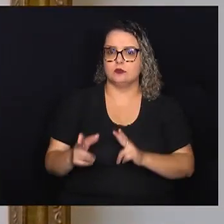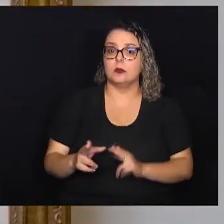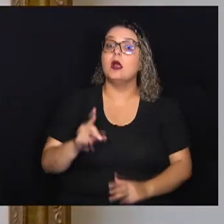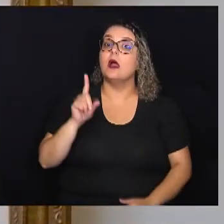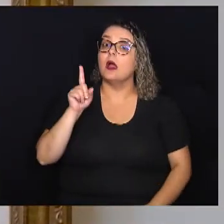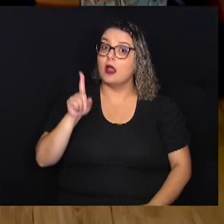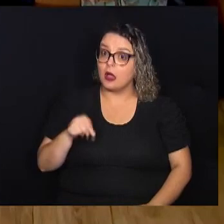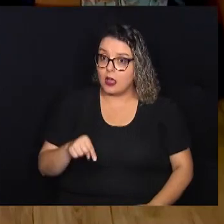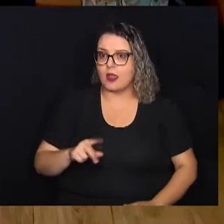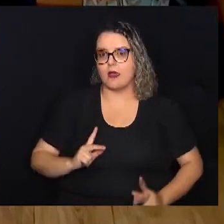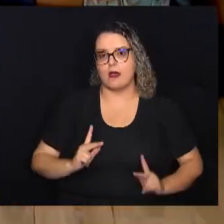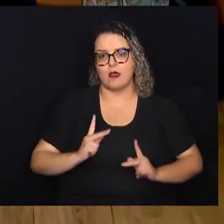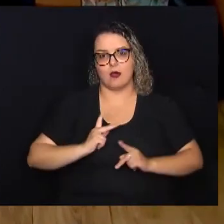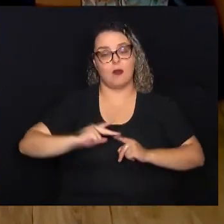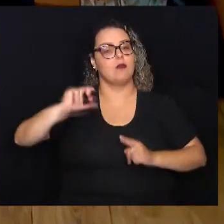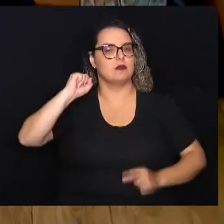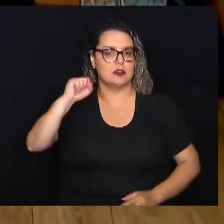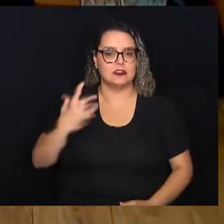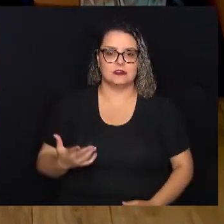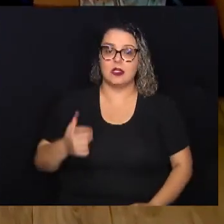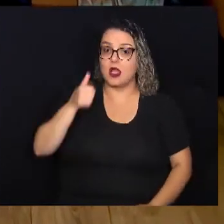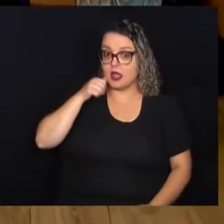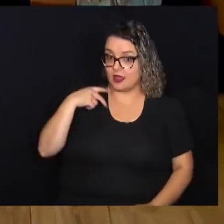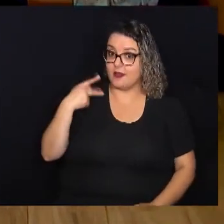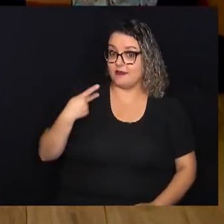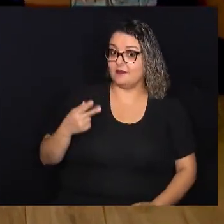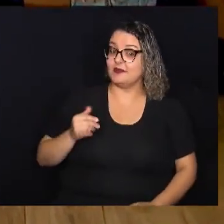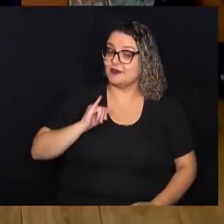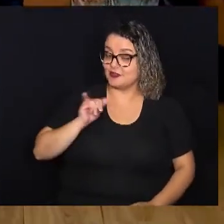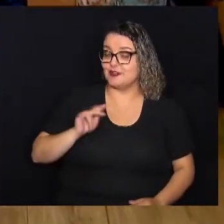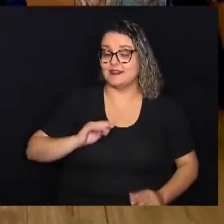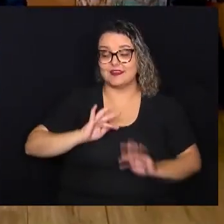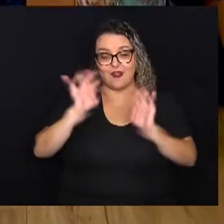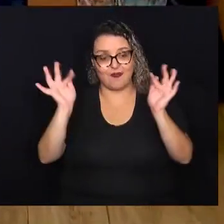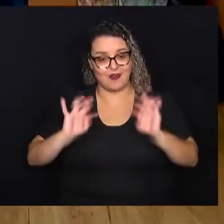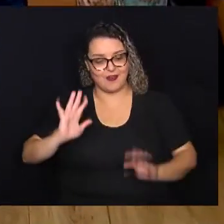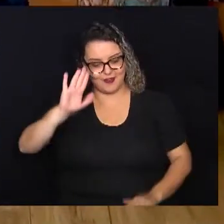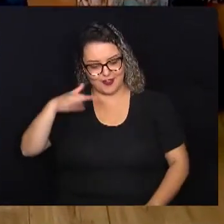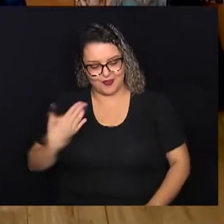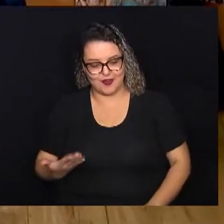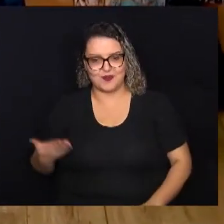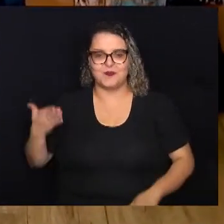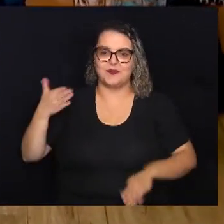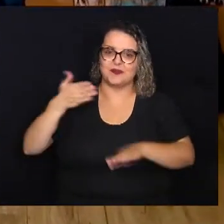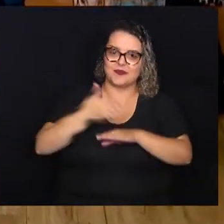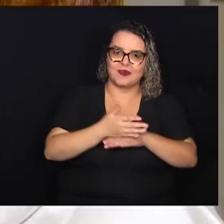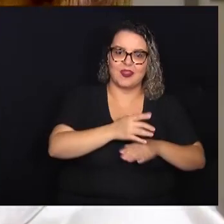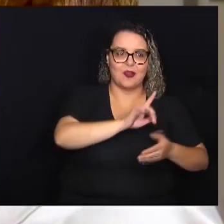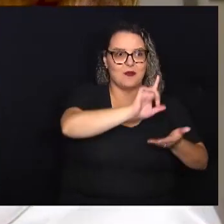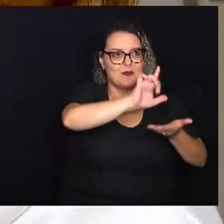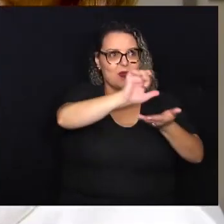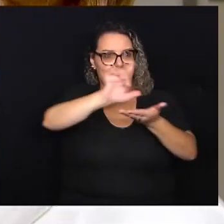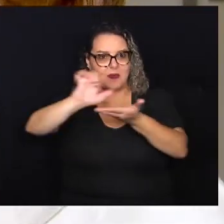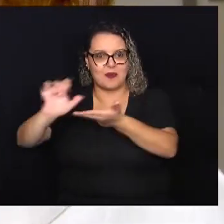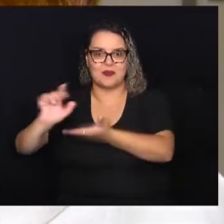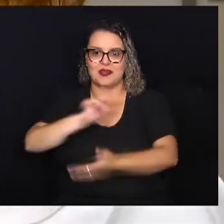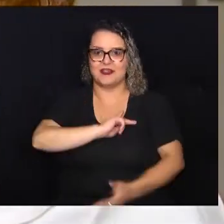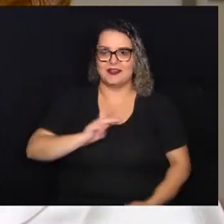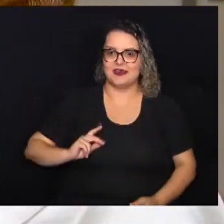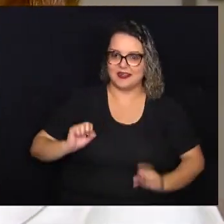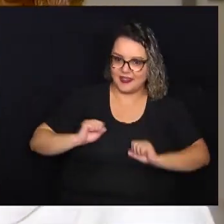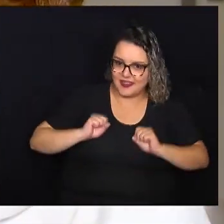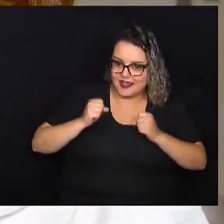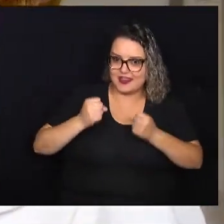é conquista. A vereadora disse estar feliz e honrada em fazer parte da Galeria dos Presidentes e reforçou